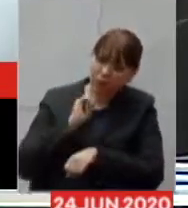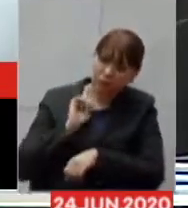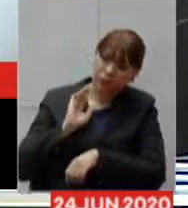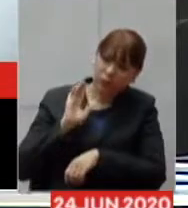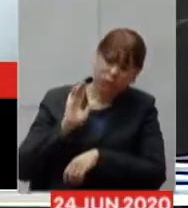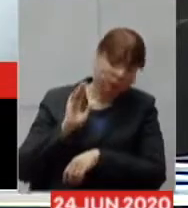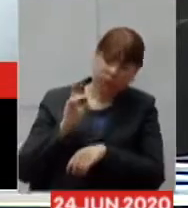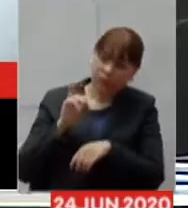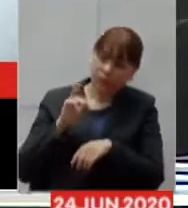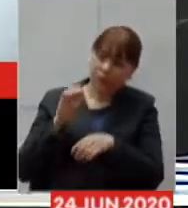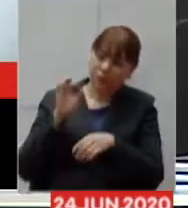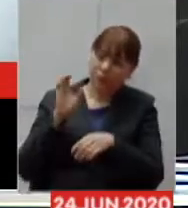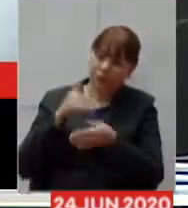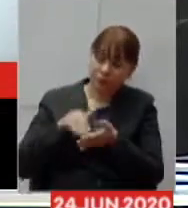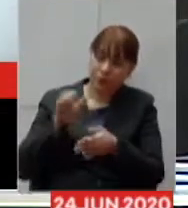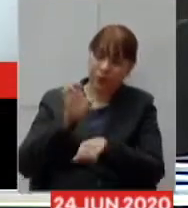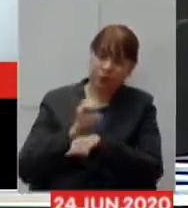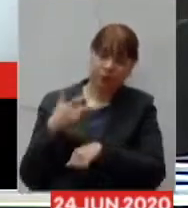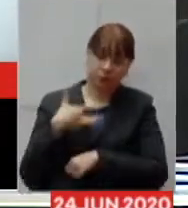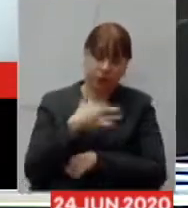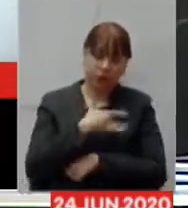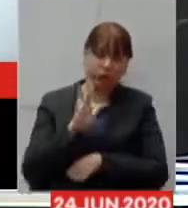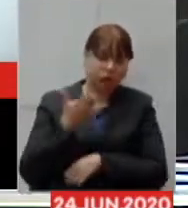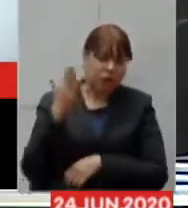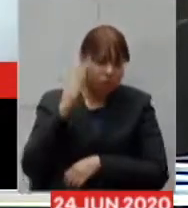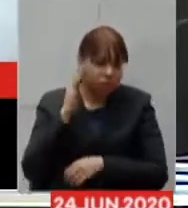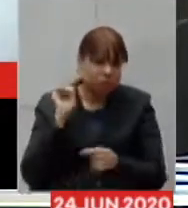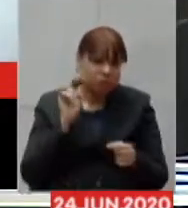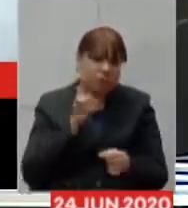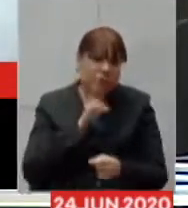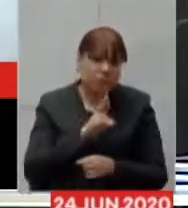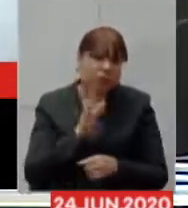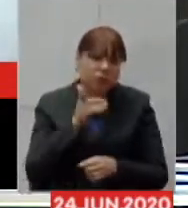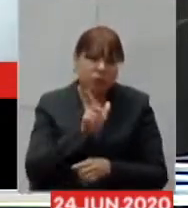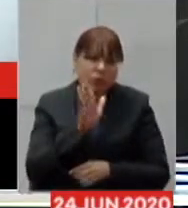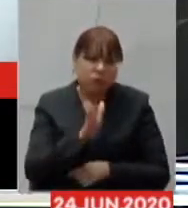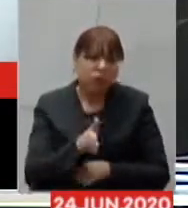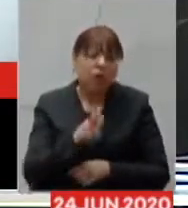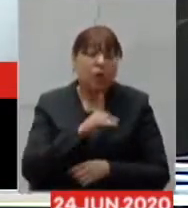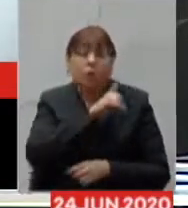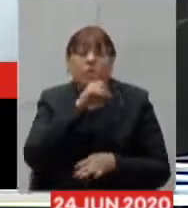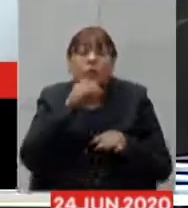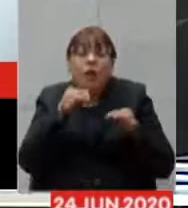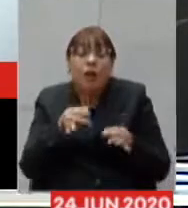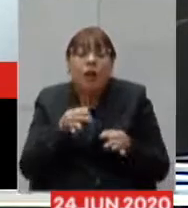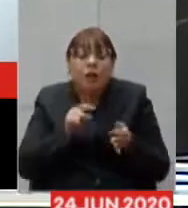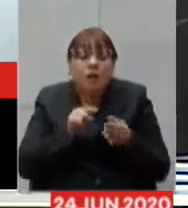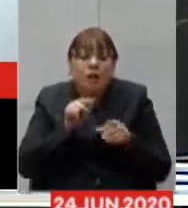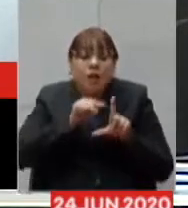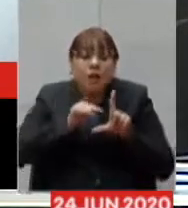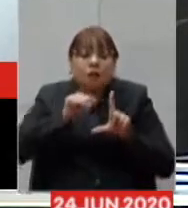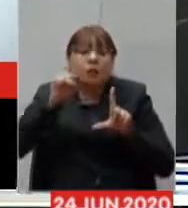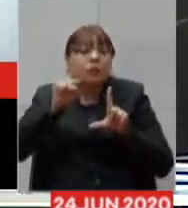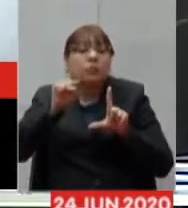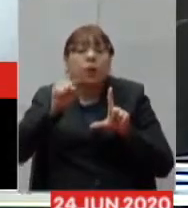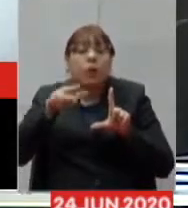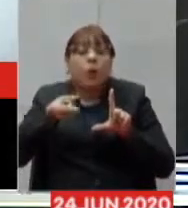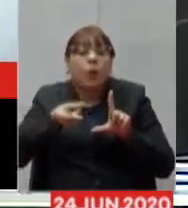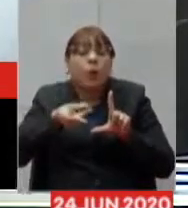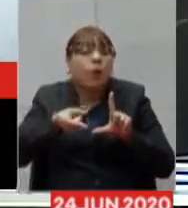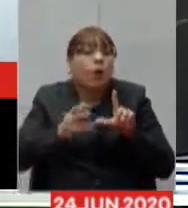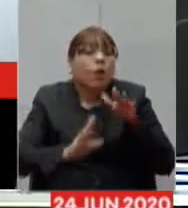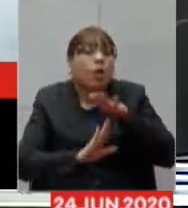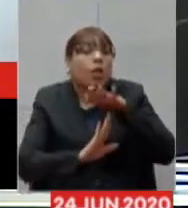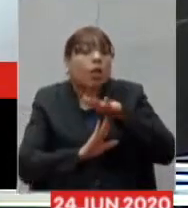conclusões cientificamente embasadas sobre o momento em que haverá o pico quanto tempo durará o platô